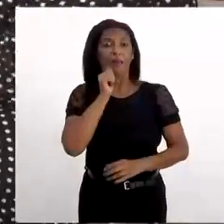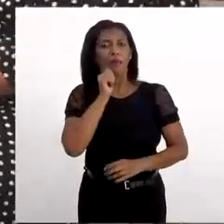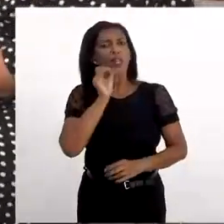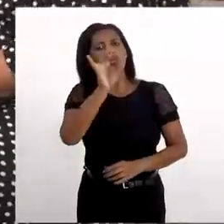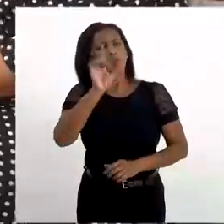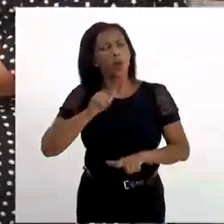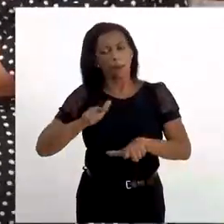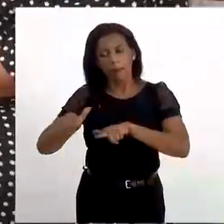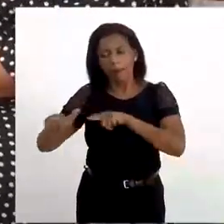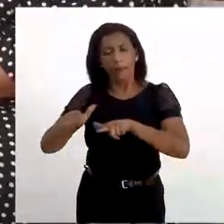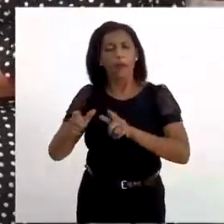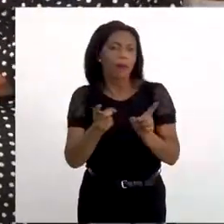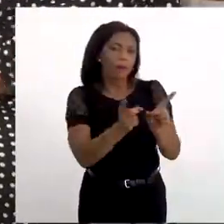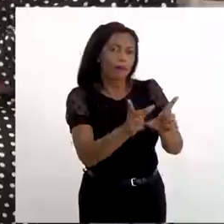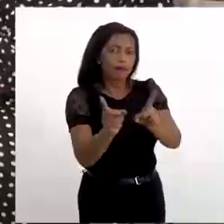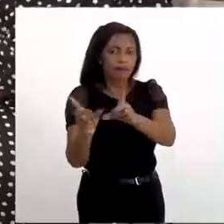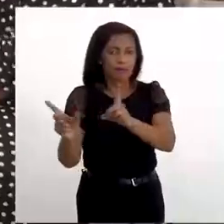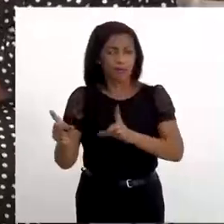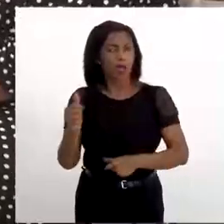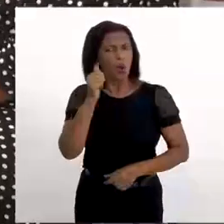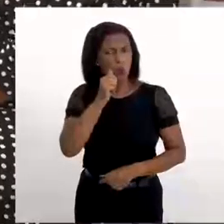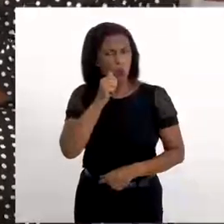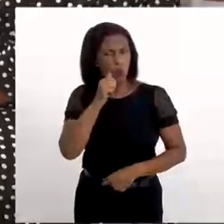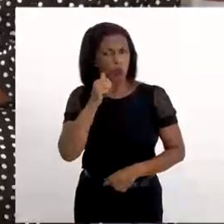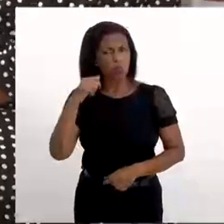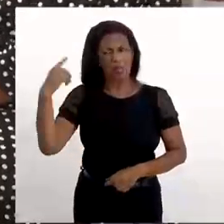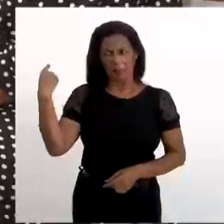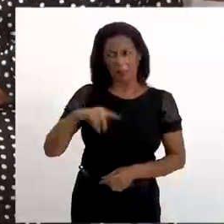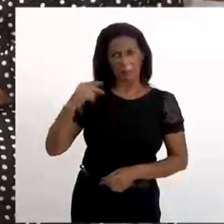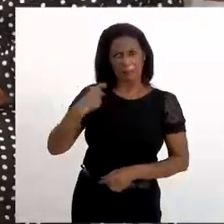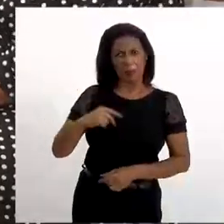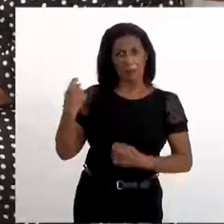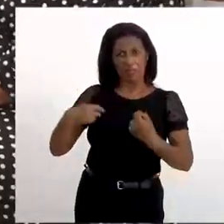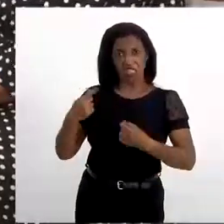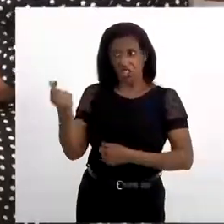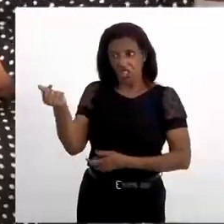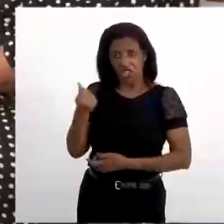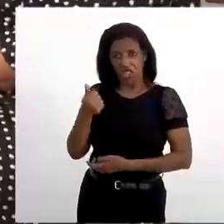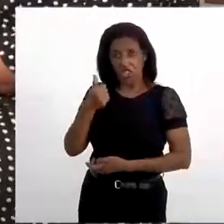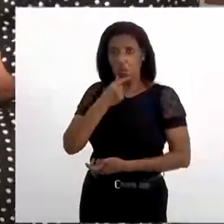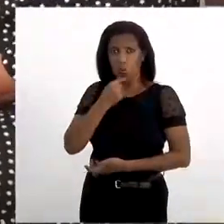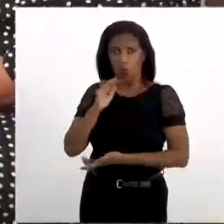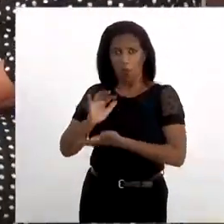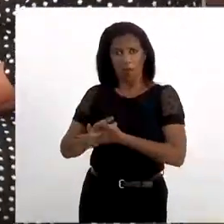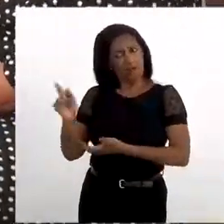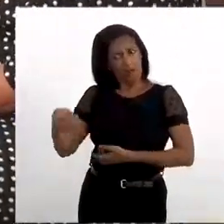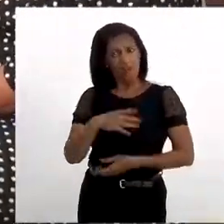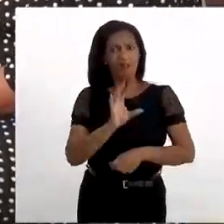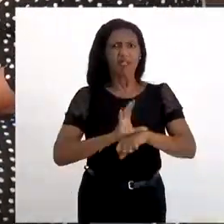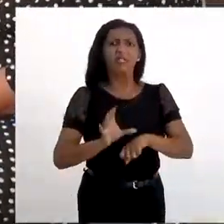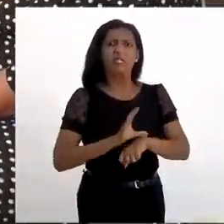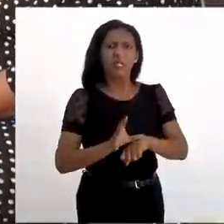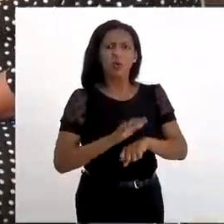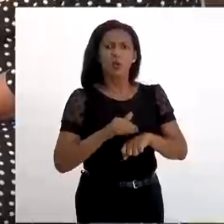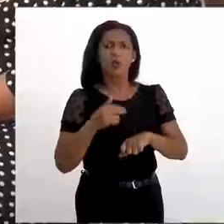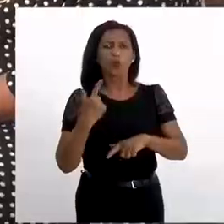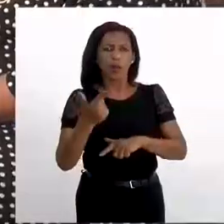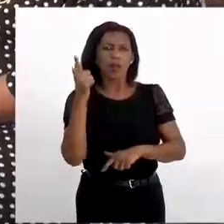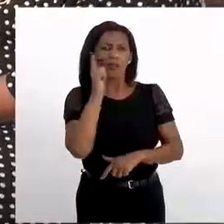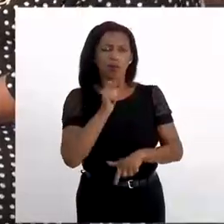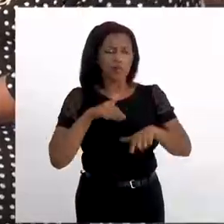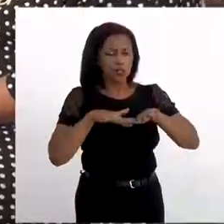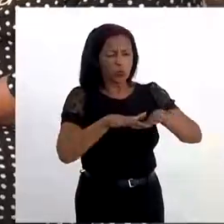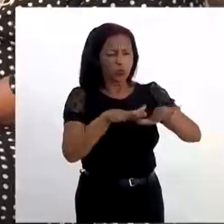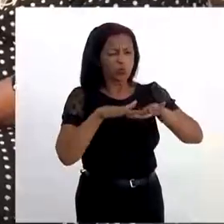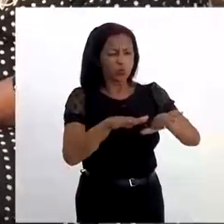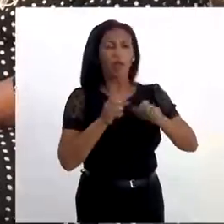colocar as mulheres pra gerar renda. Entendi. mulheres que apanham, porque depende do marido, elas aqui vão fazer cursos, elas vão